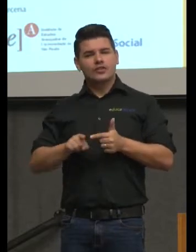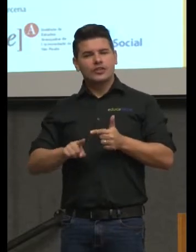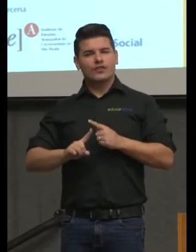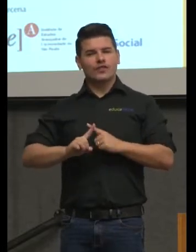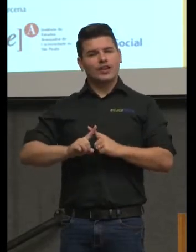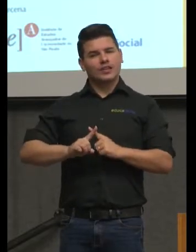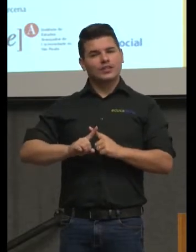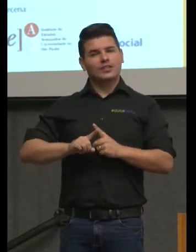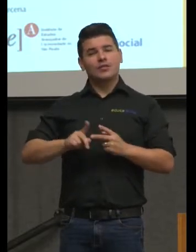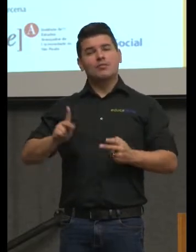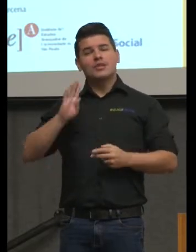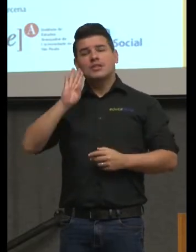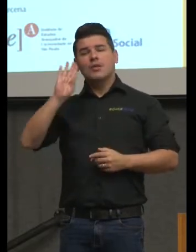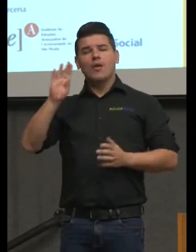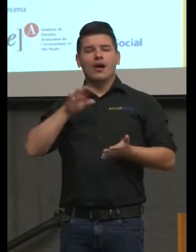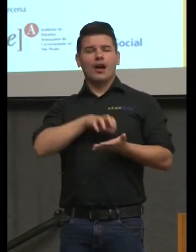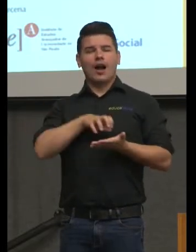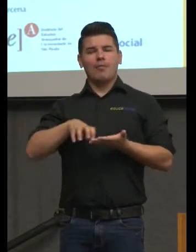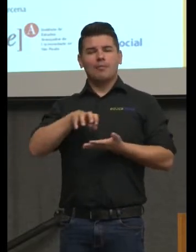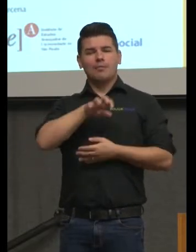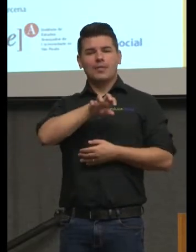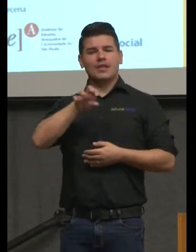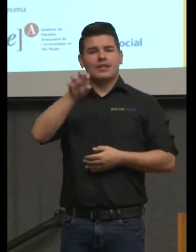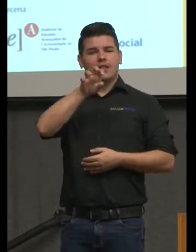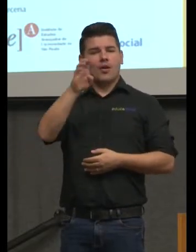as principais capitais e vamos nessa.